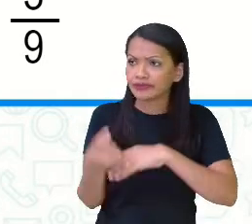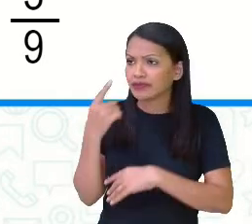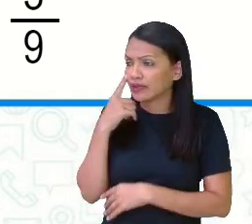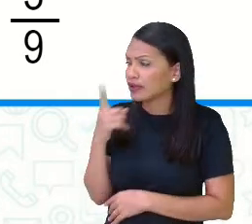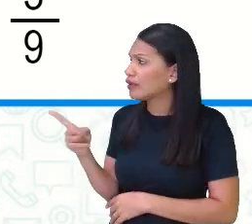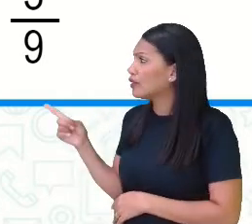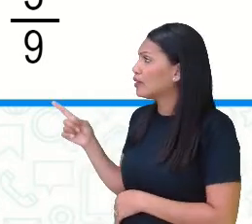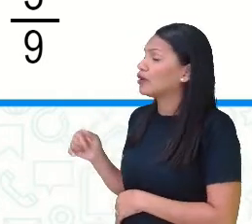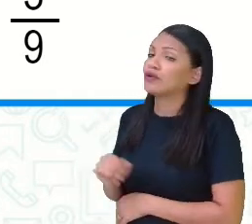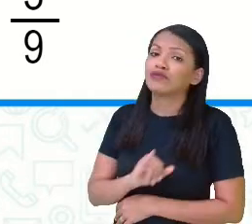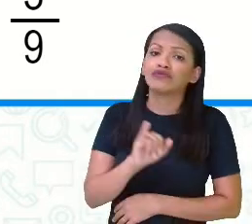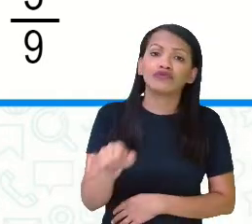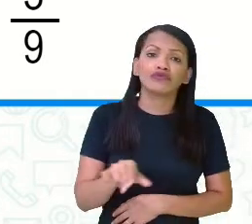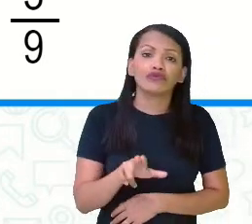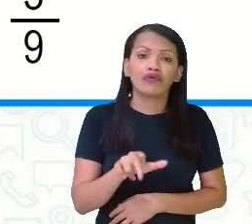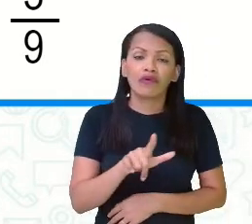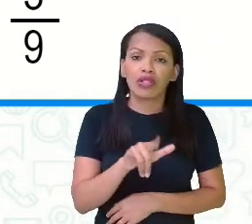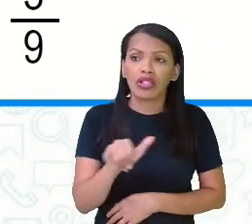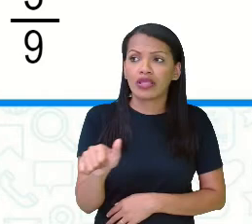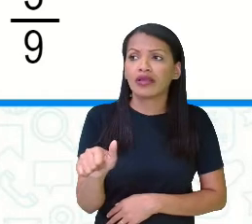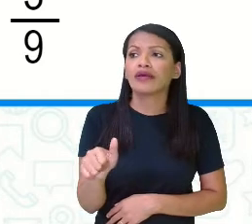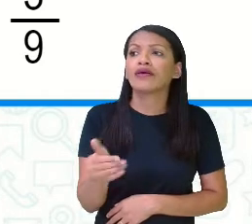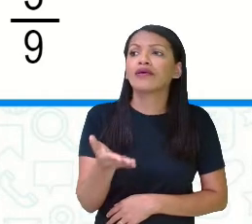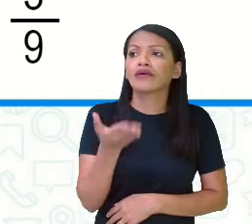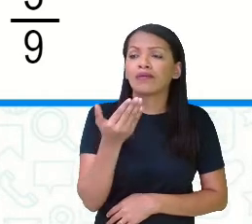isso? Consegue. Vou mostrar.